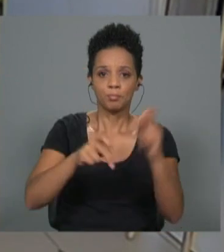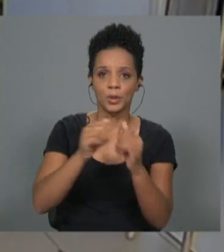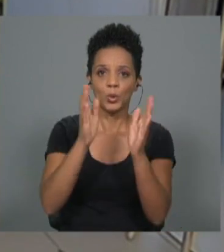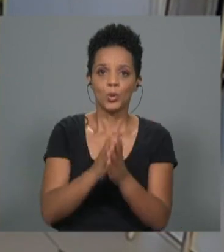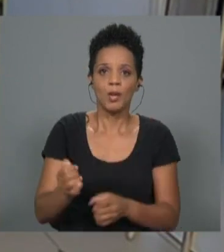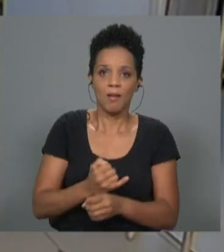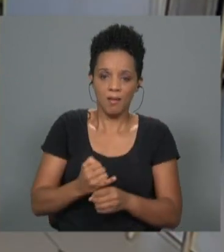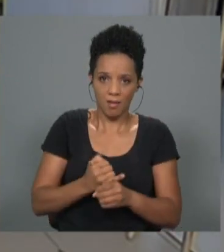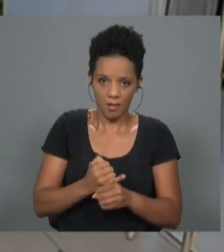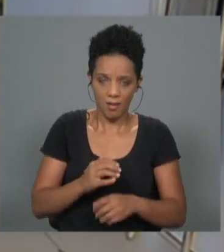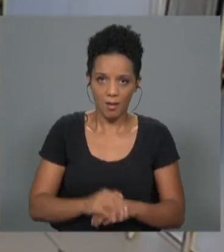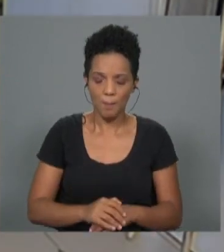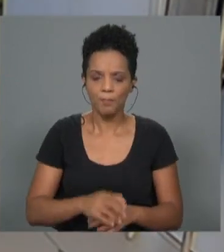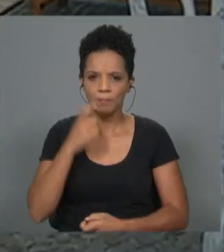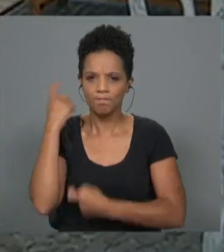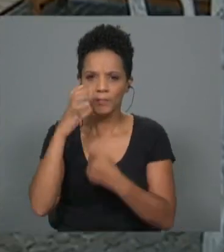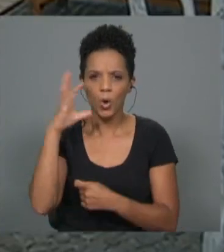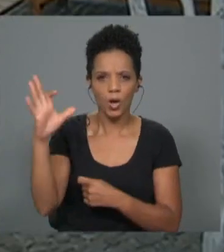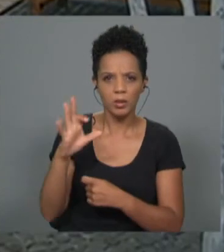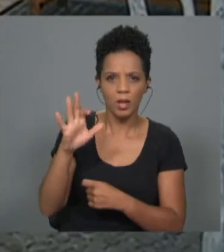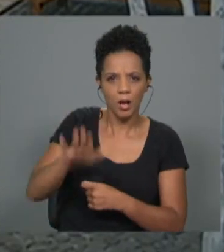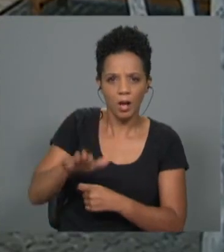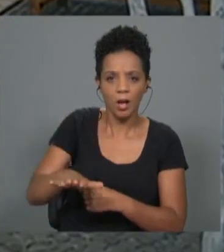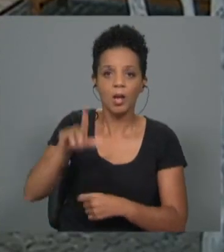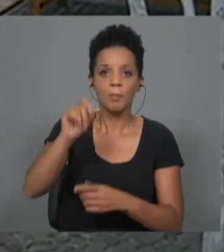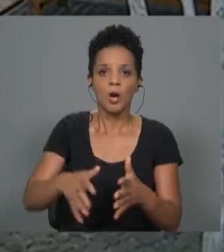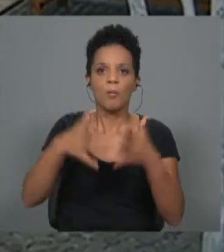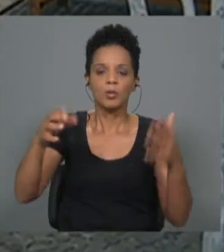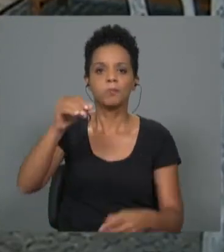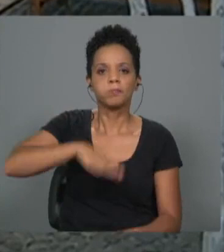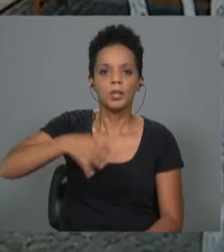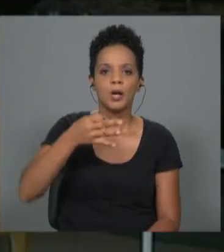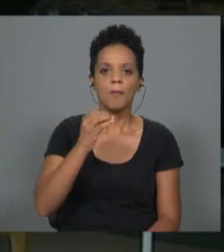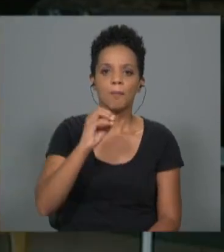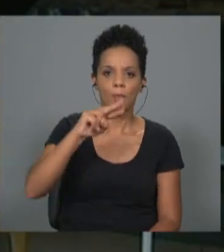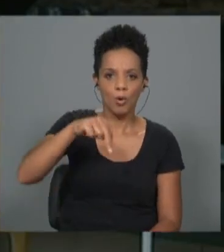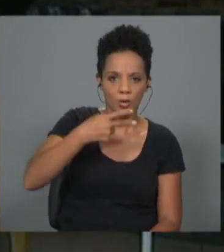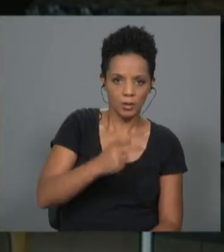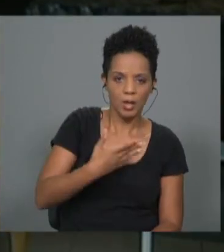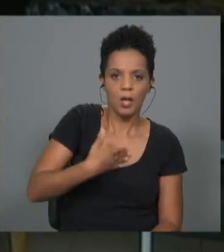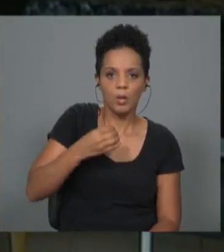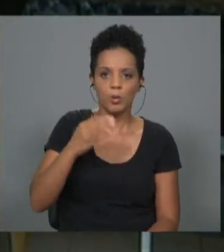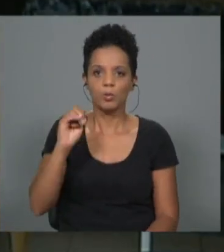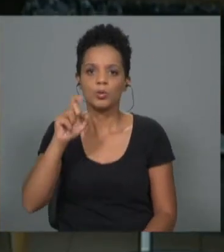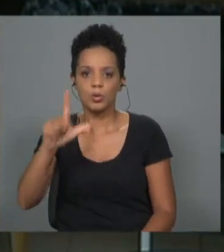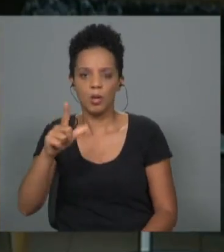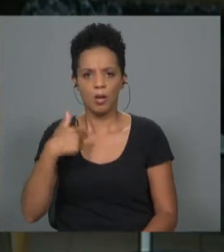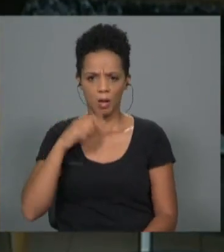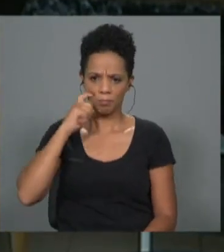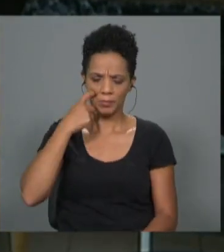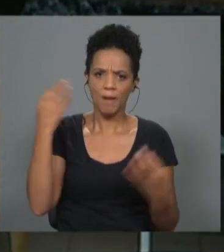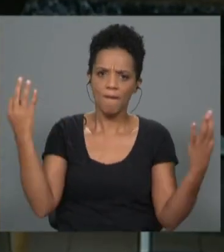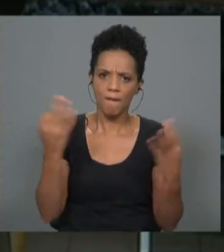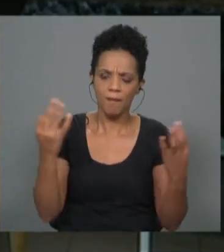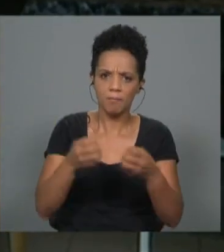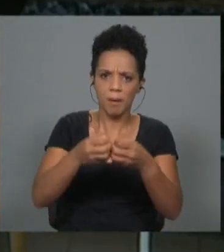ilha, a procura pelo alojamento local também aumentou na ponta do sol. Eu tenho notado um grande crescimento. Neste momento